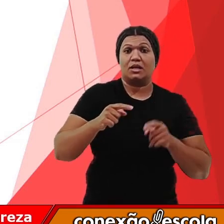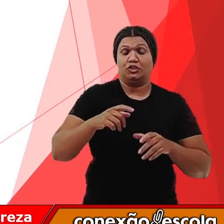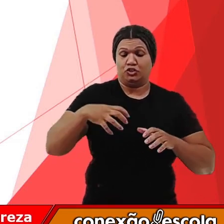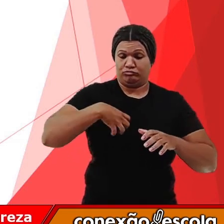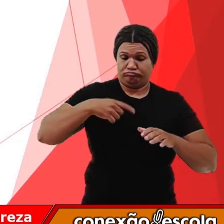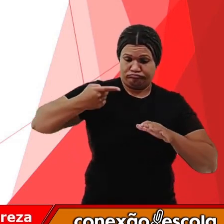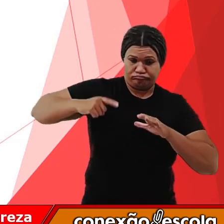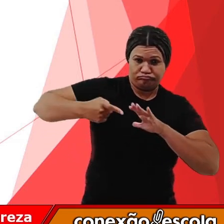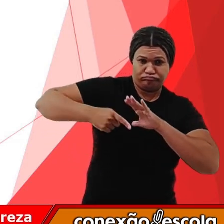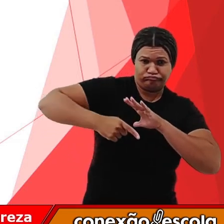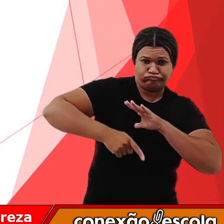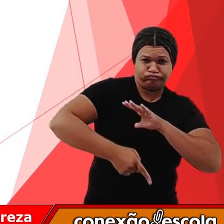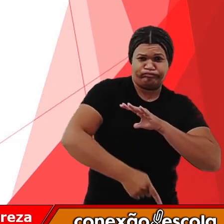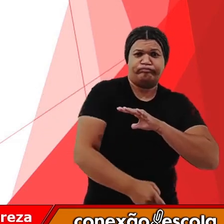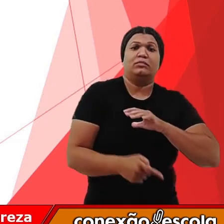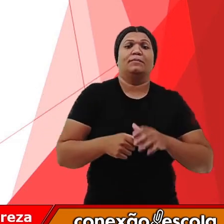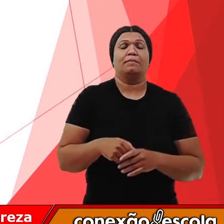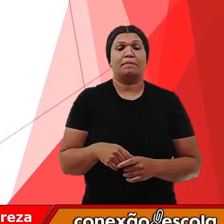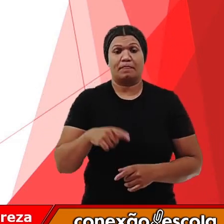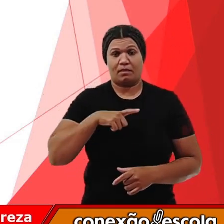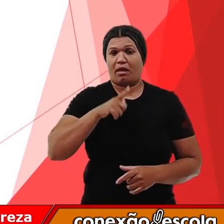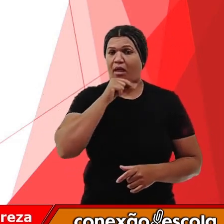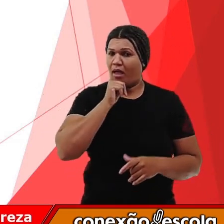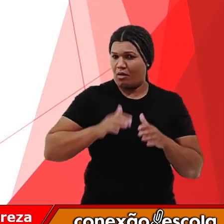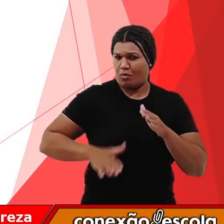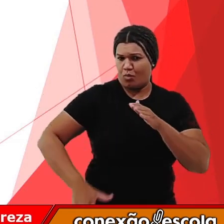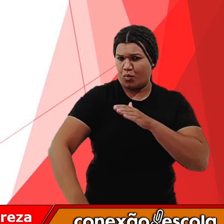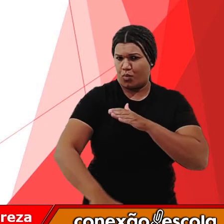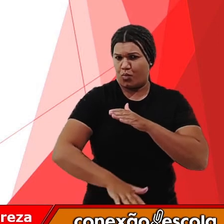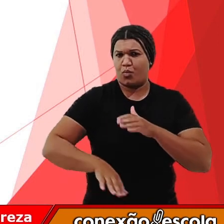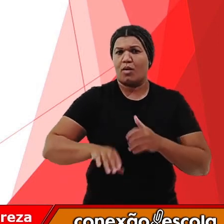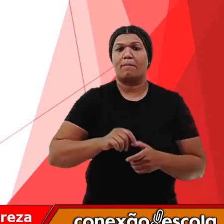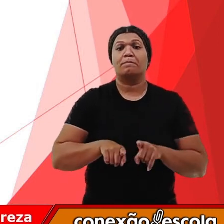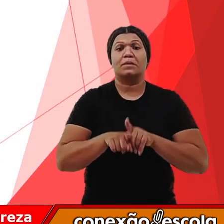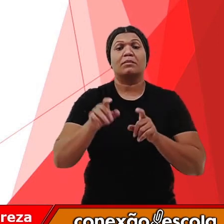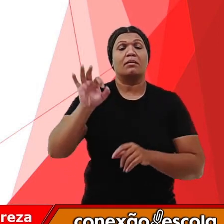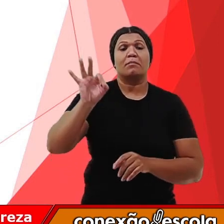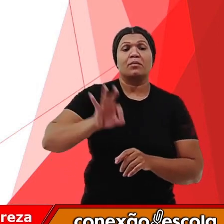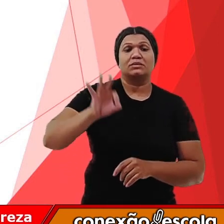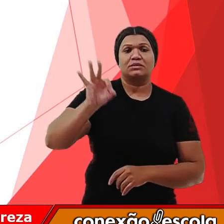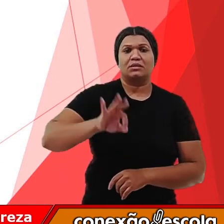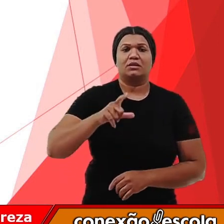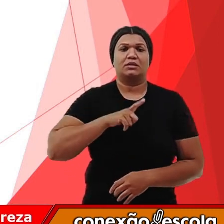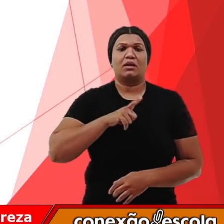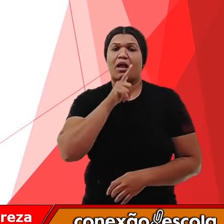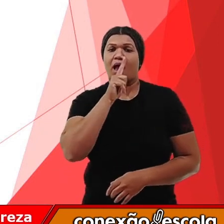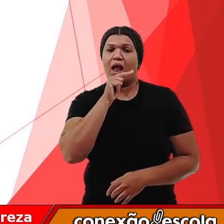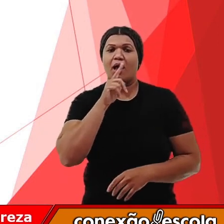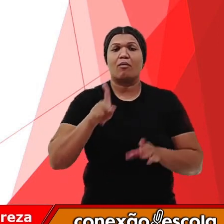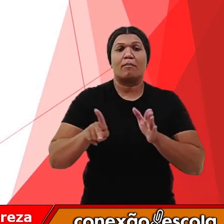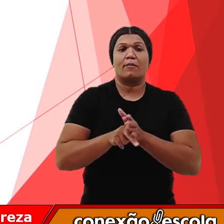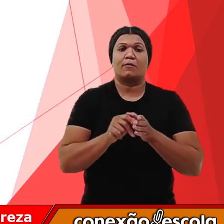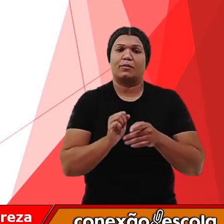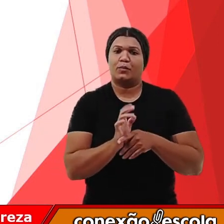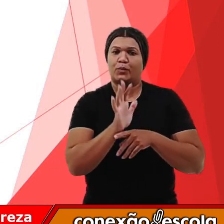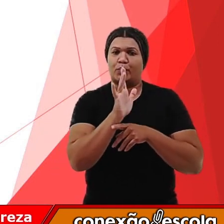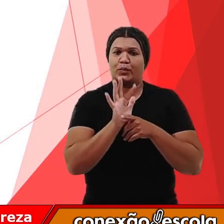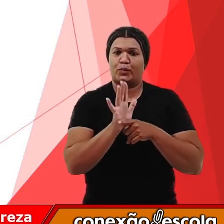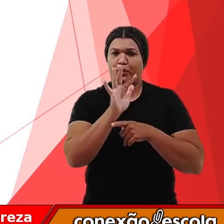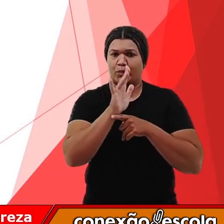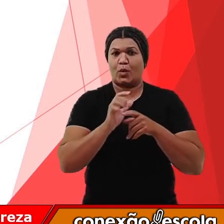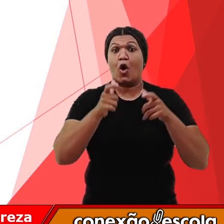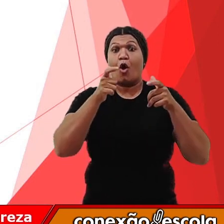forma subterrânea, e há também uma porcentagem de água no estado gasoso, encontrada na nossa atmosfera.